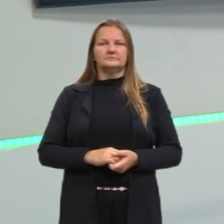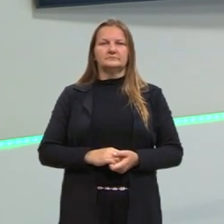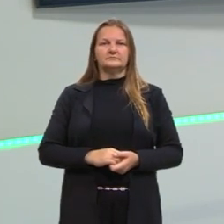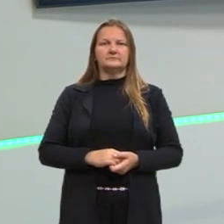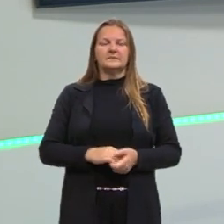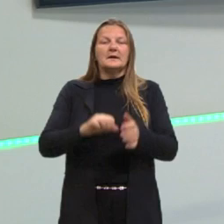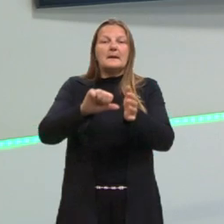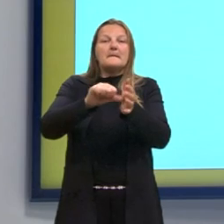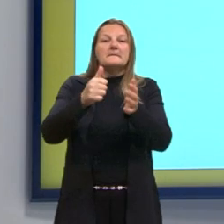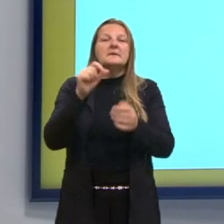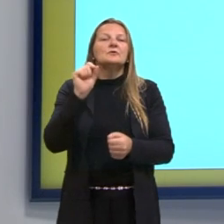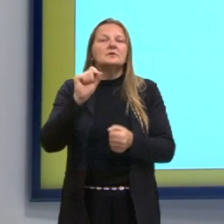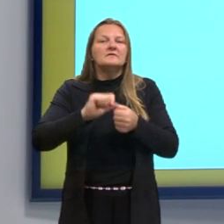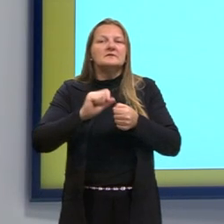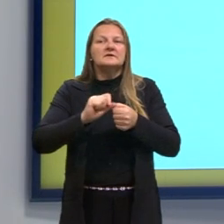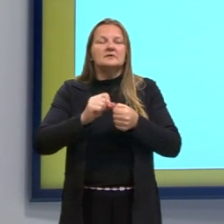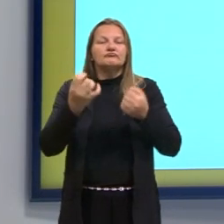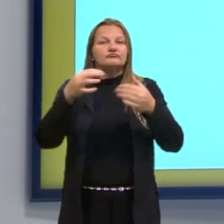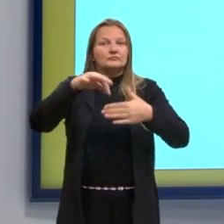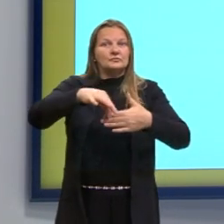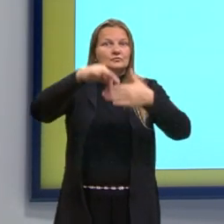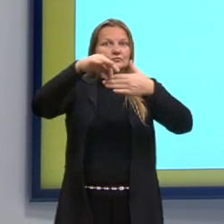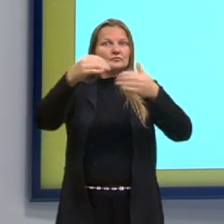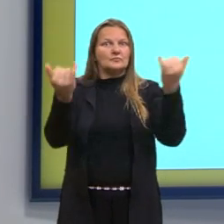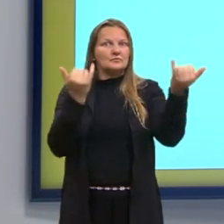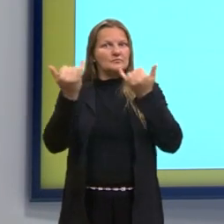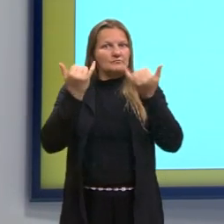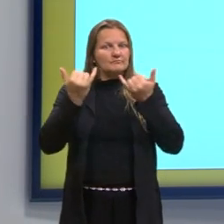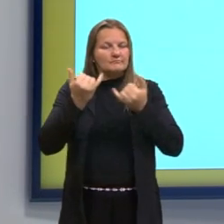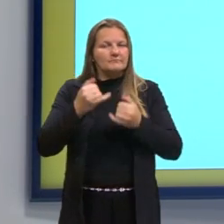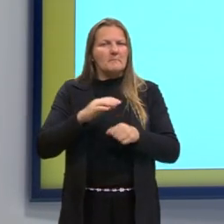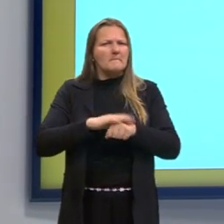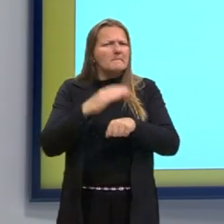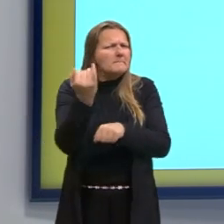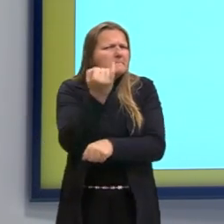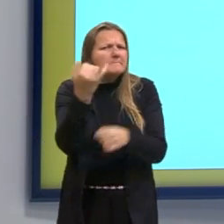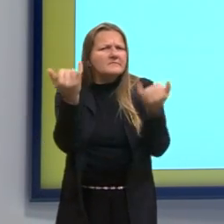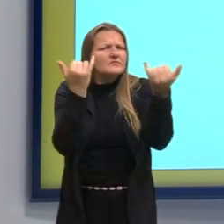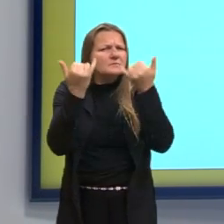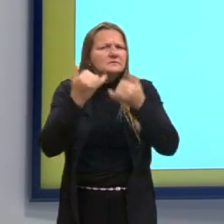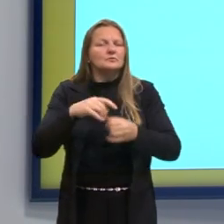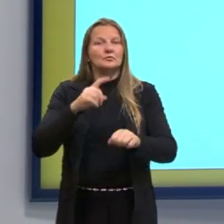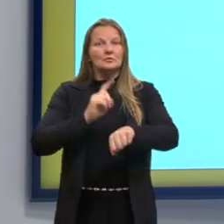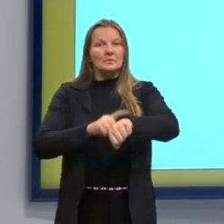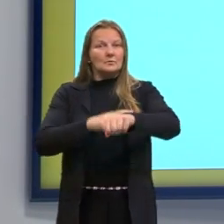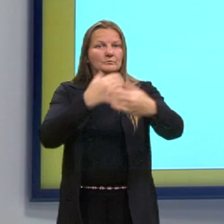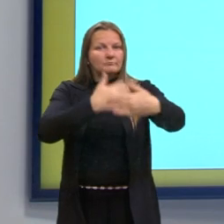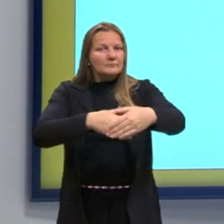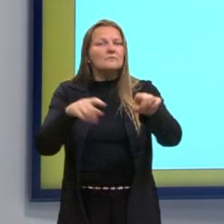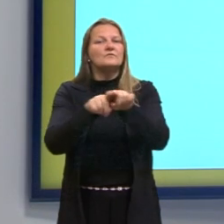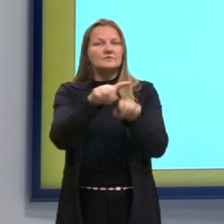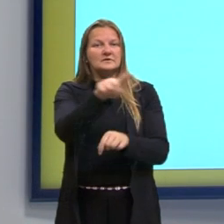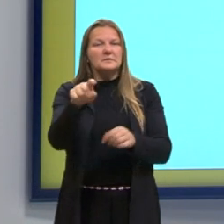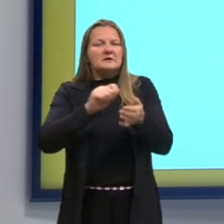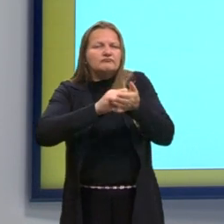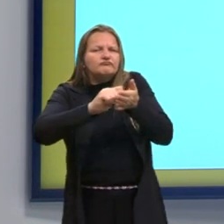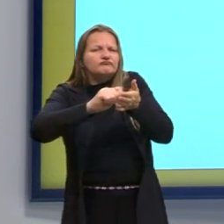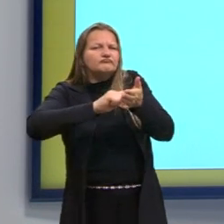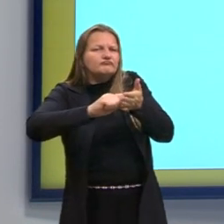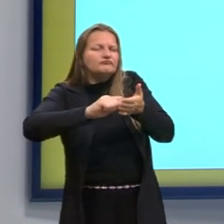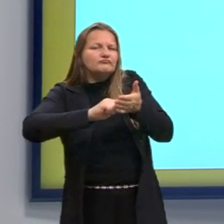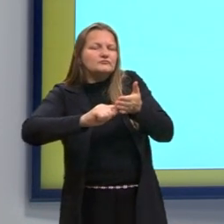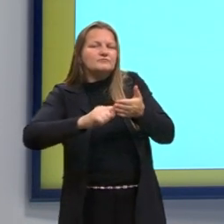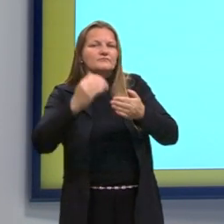Primeira coisa, gente, eu destaquei, então, aquelas informações principais, né? Que vocês, na hora da prova, podem ir sublinhando no